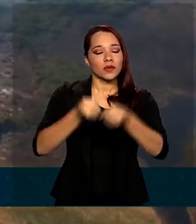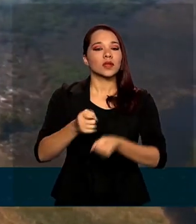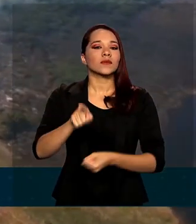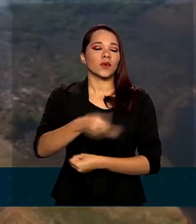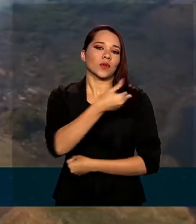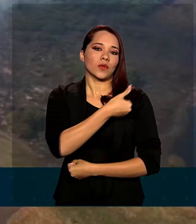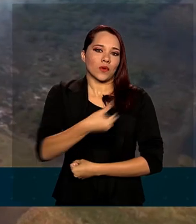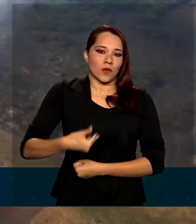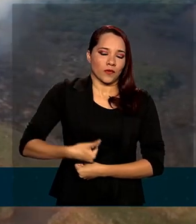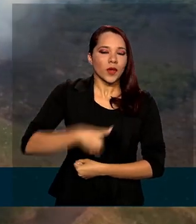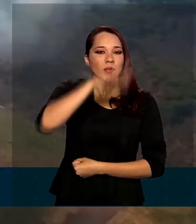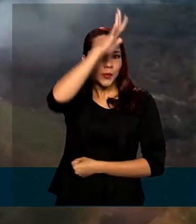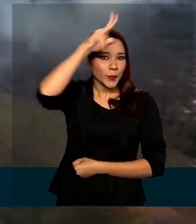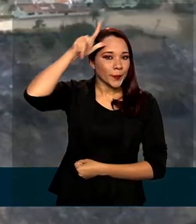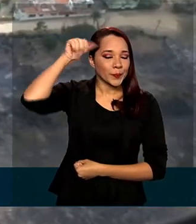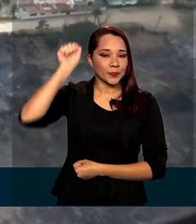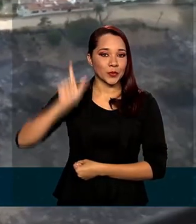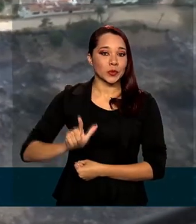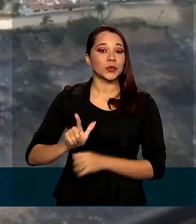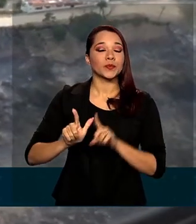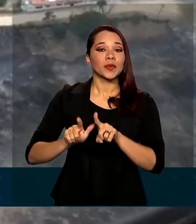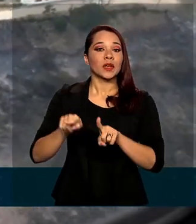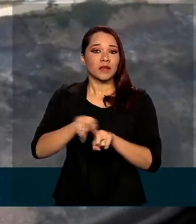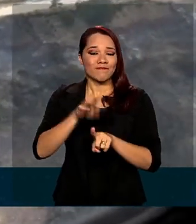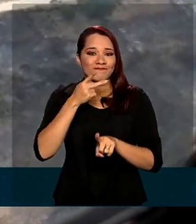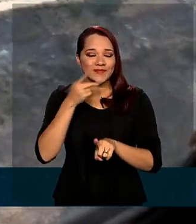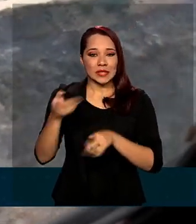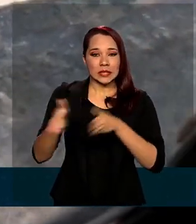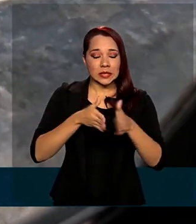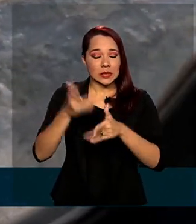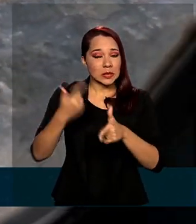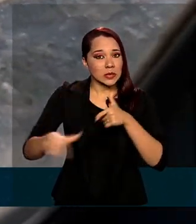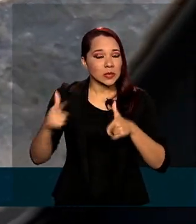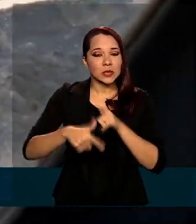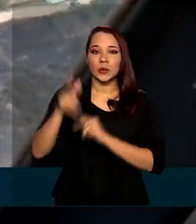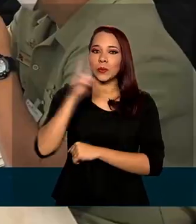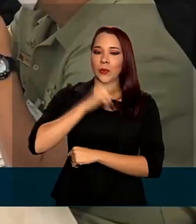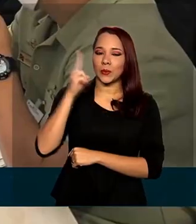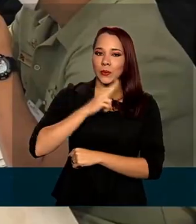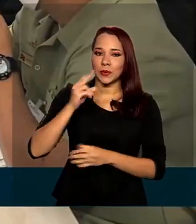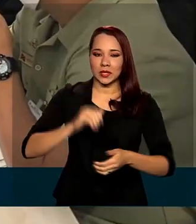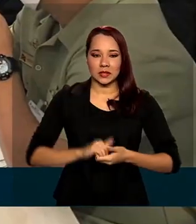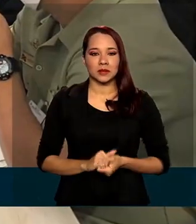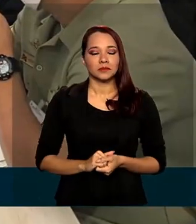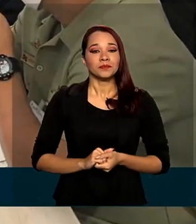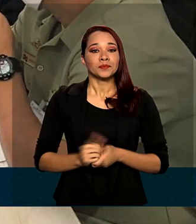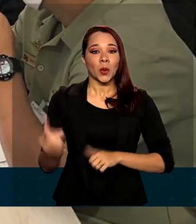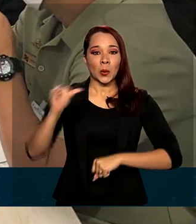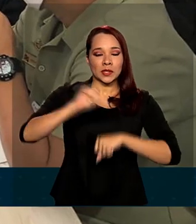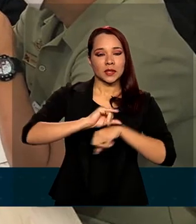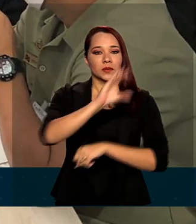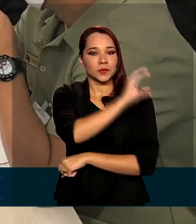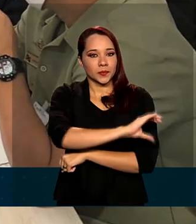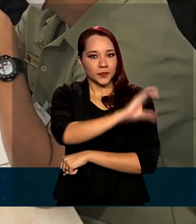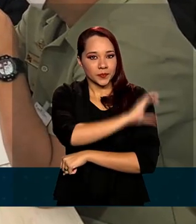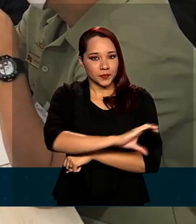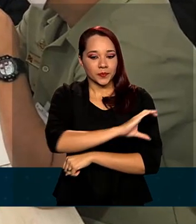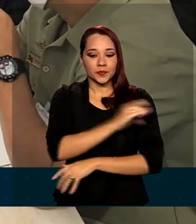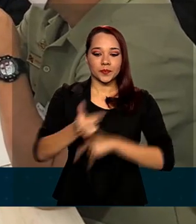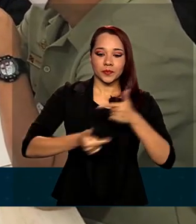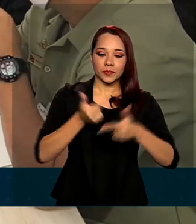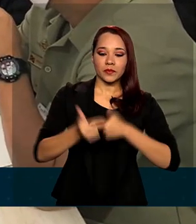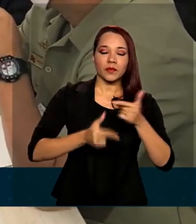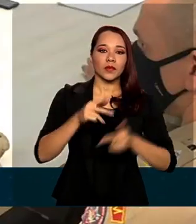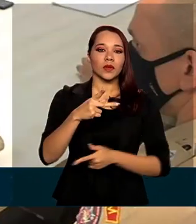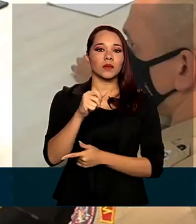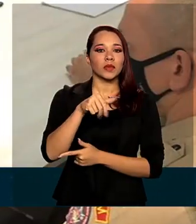governo do Mato Grosso do Sul, que decretou o estado de emergência. O Centro de Coordenação da Operação